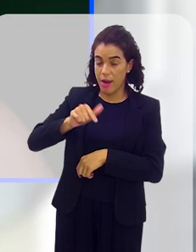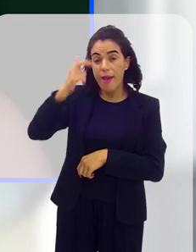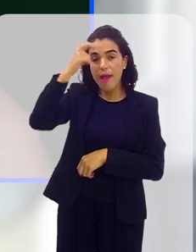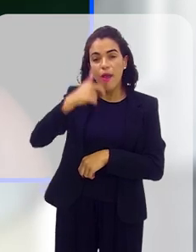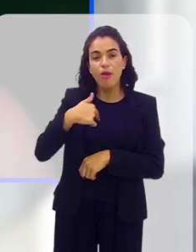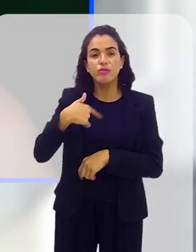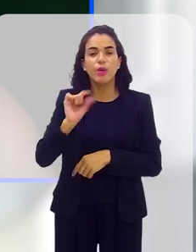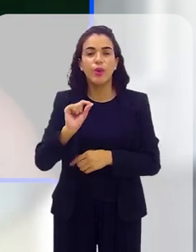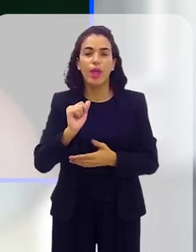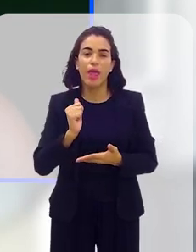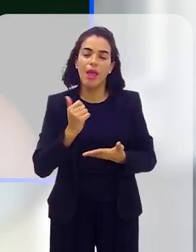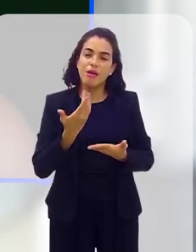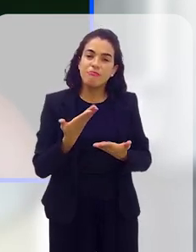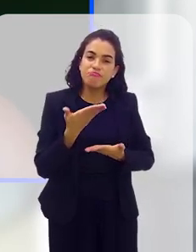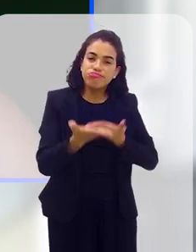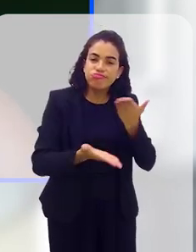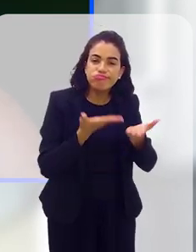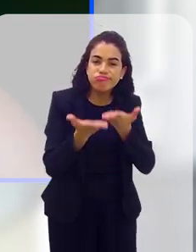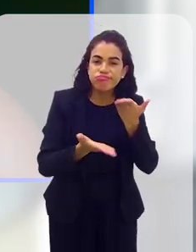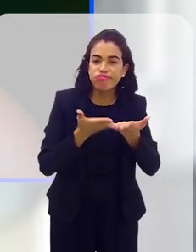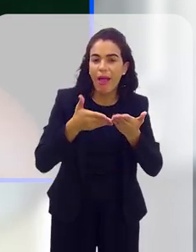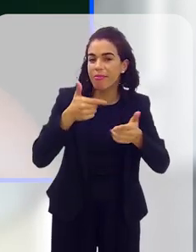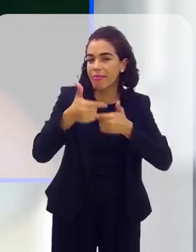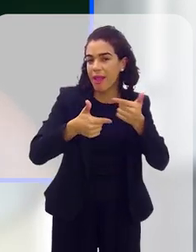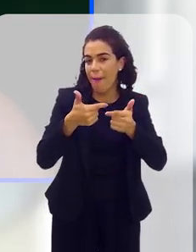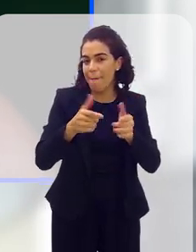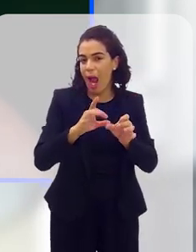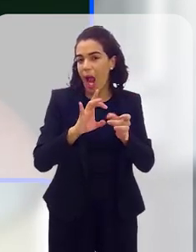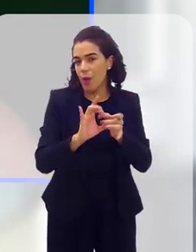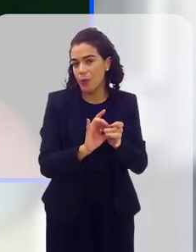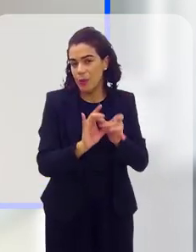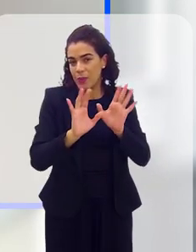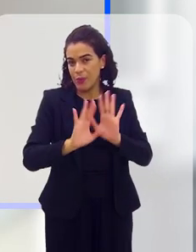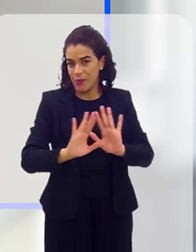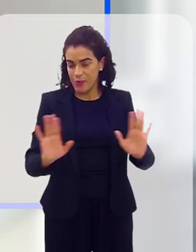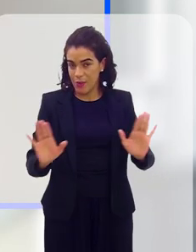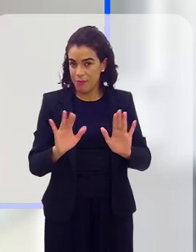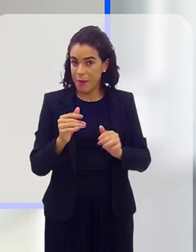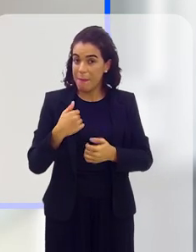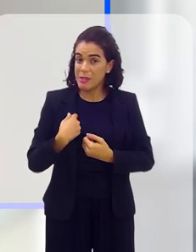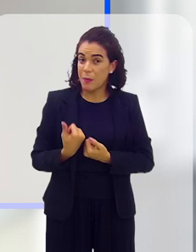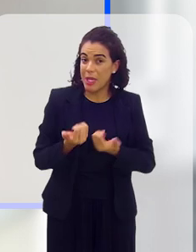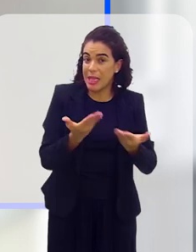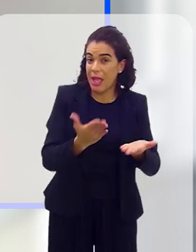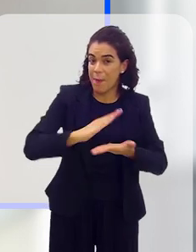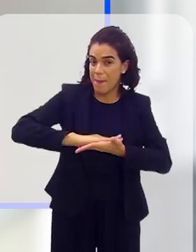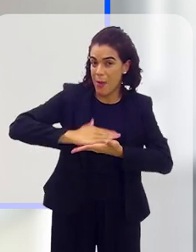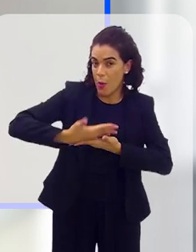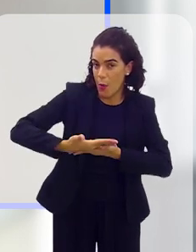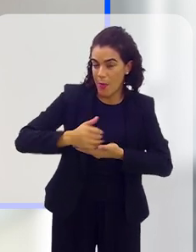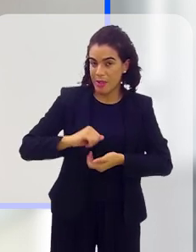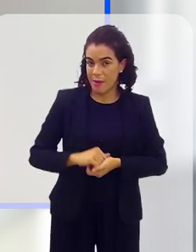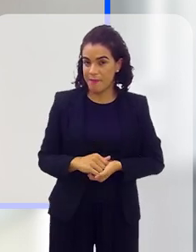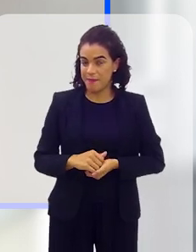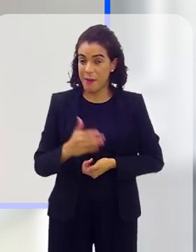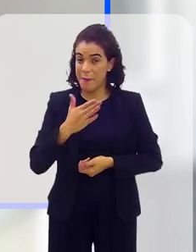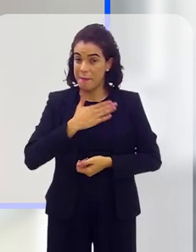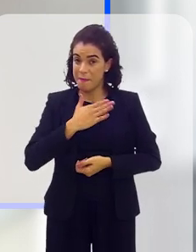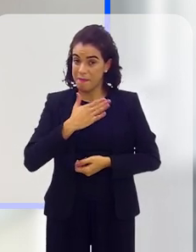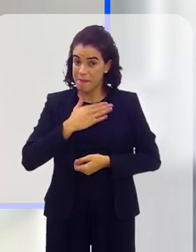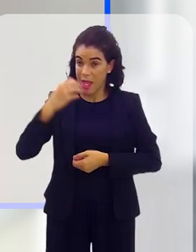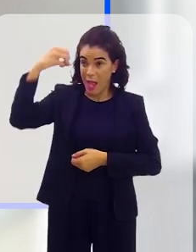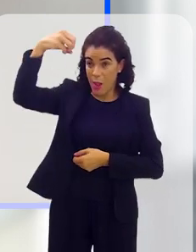uma prestadora de serviços, porém eu tinha que fornecer o meu computador,